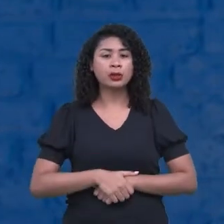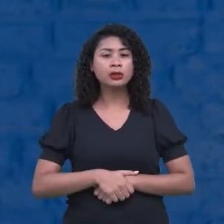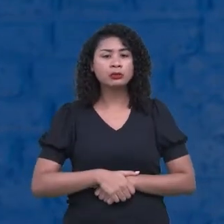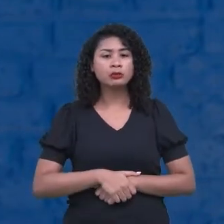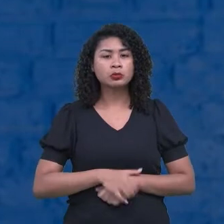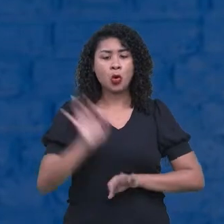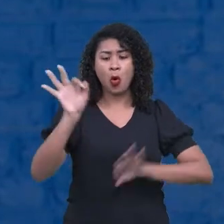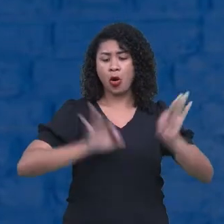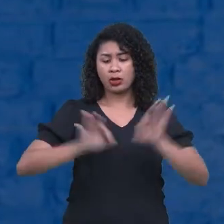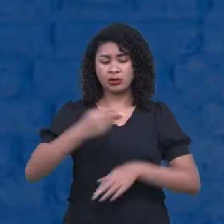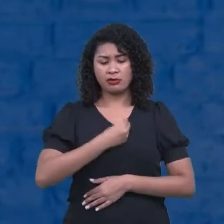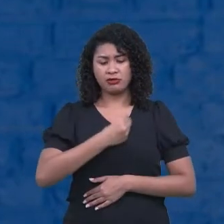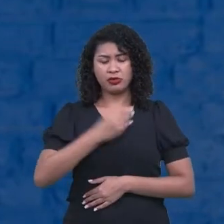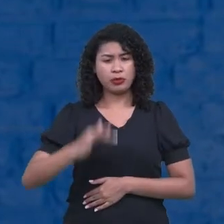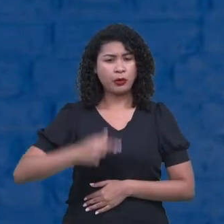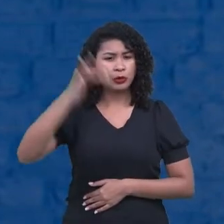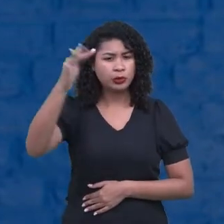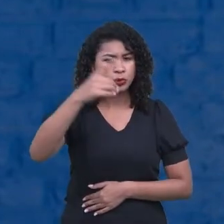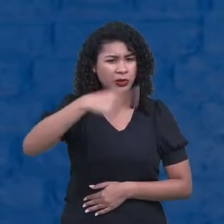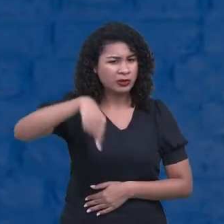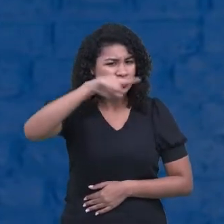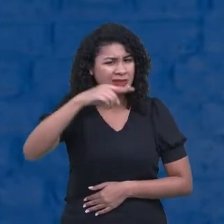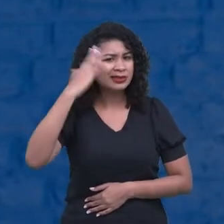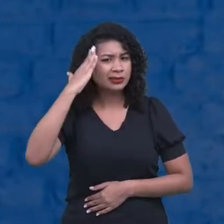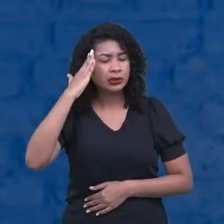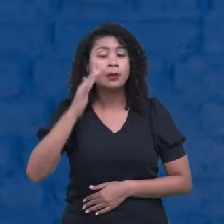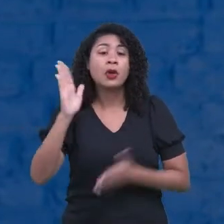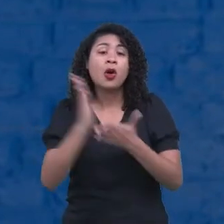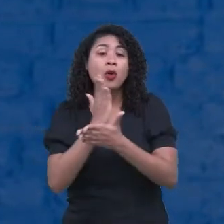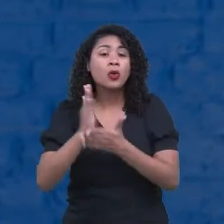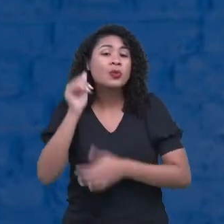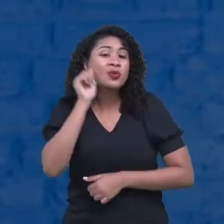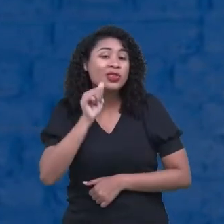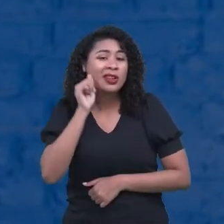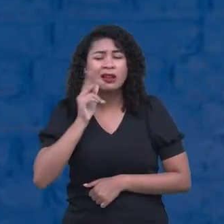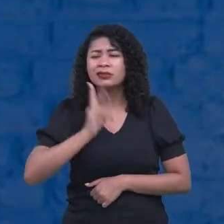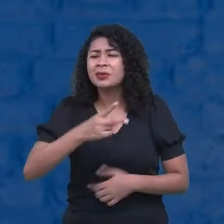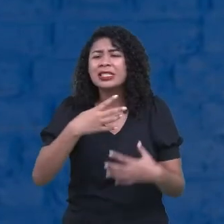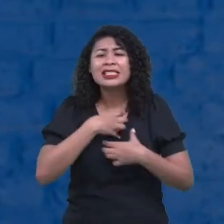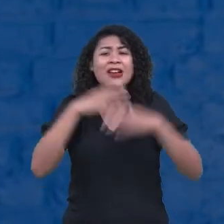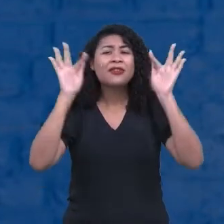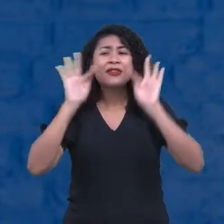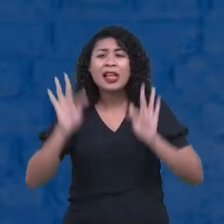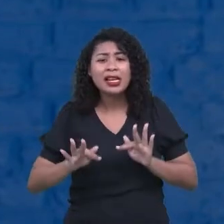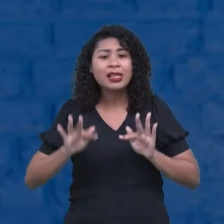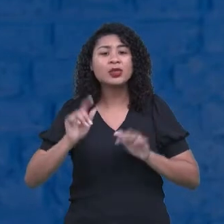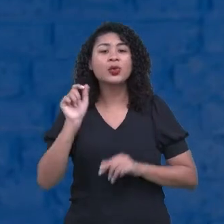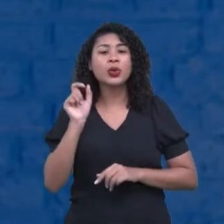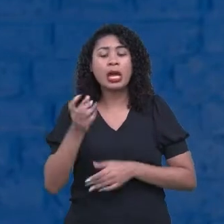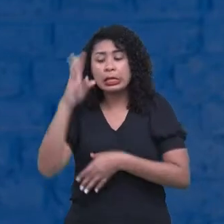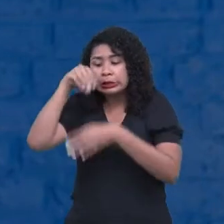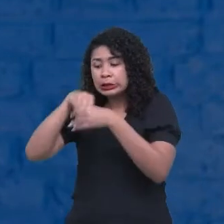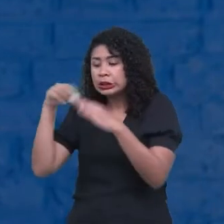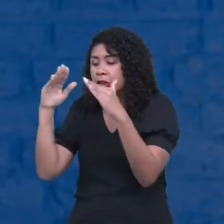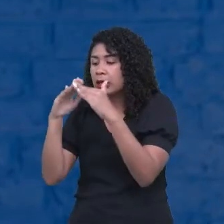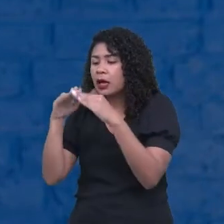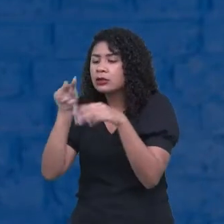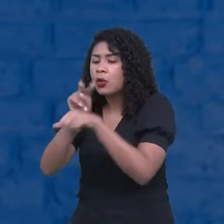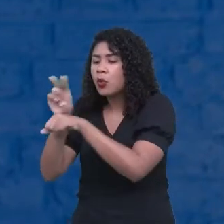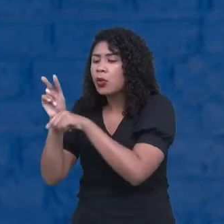Algumas, como eu sempre falo, tem senhoras que se realizam em ser dona de casa, em cuidar da família, em zelar pela família.